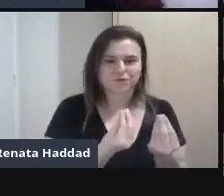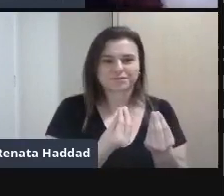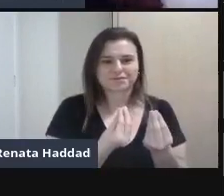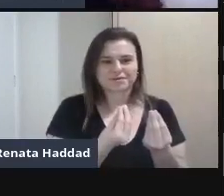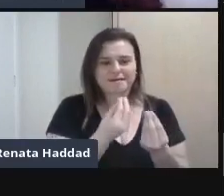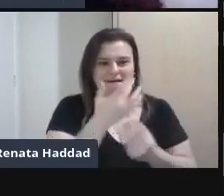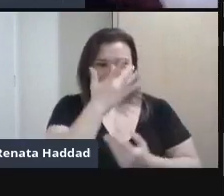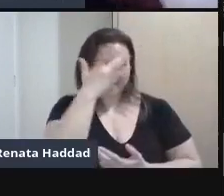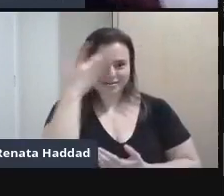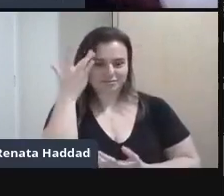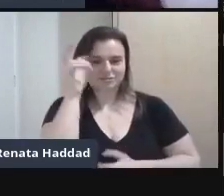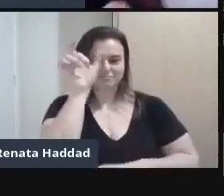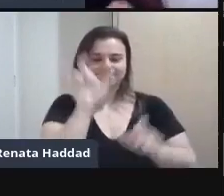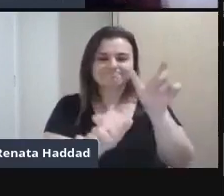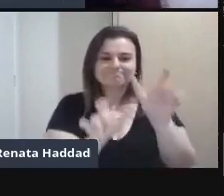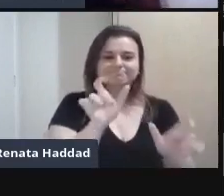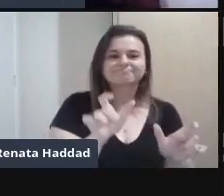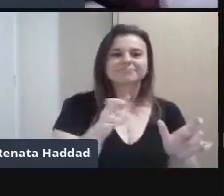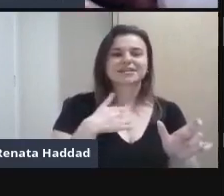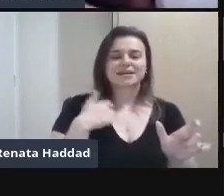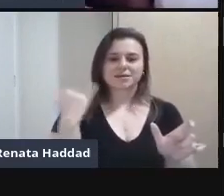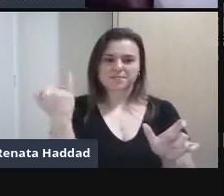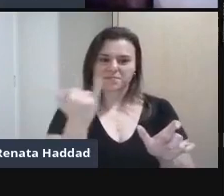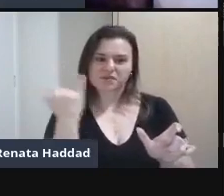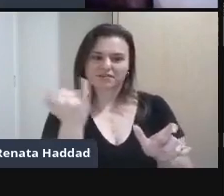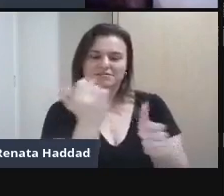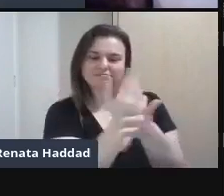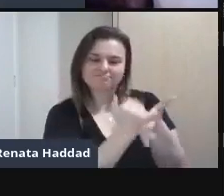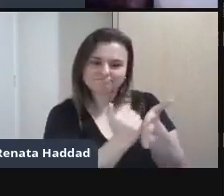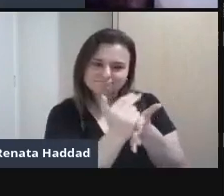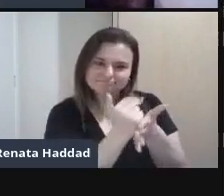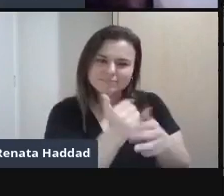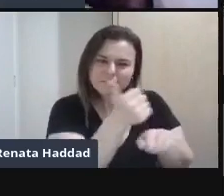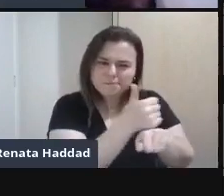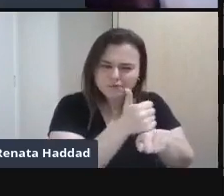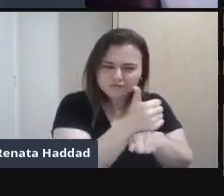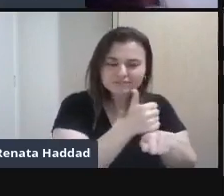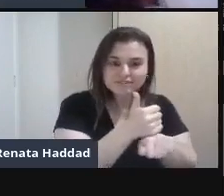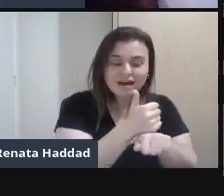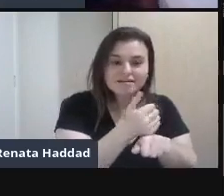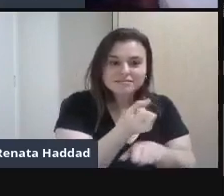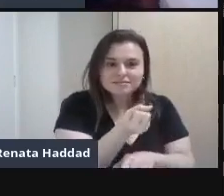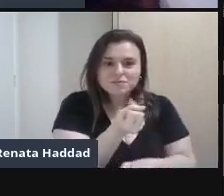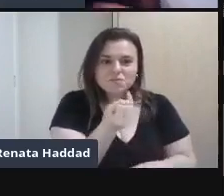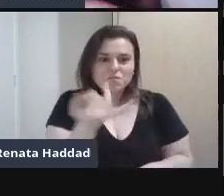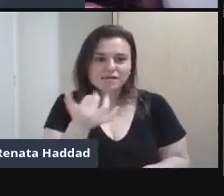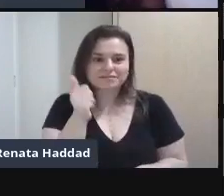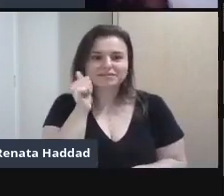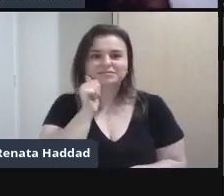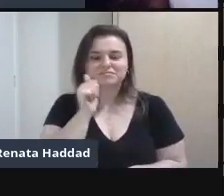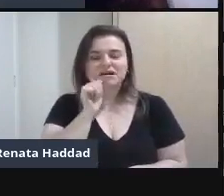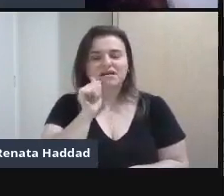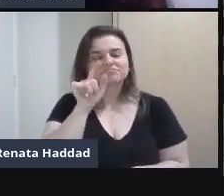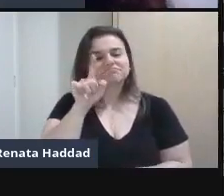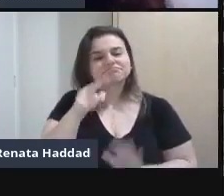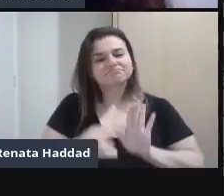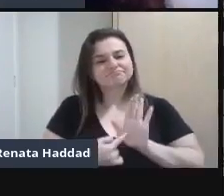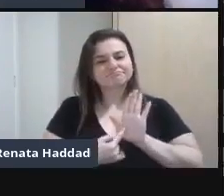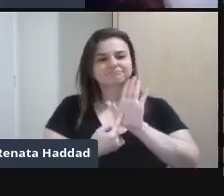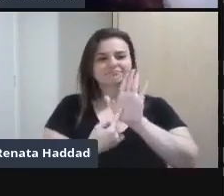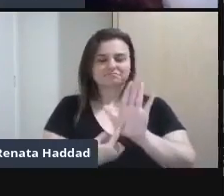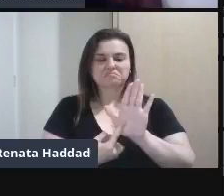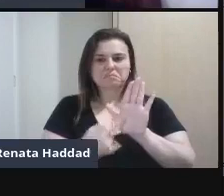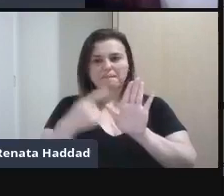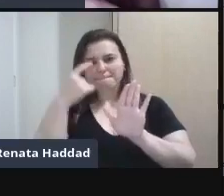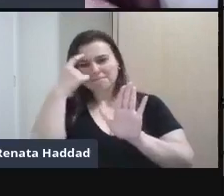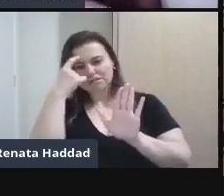percebe O quanto que as mulheres São retratadas Durante a história Todo o cronograma A linha